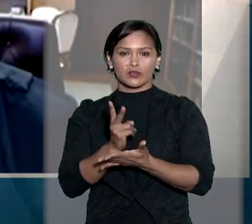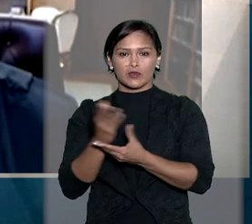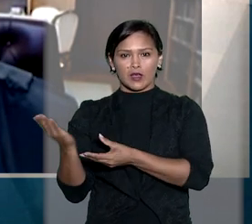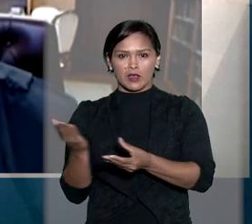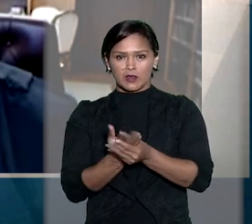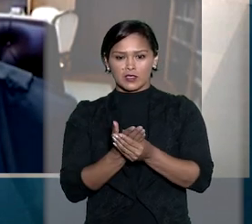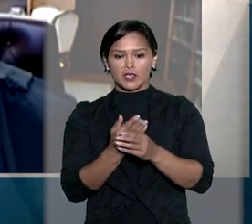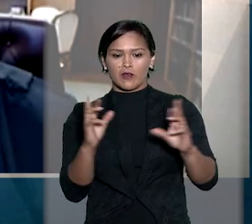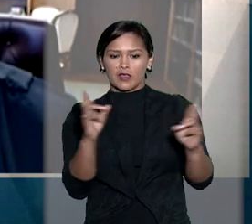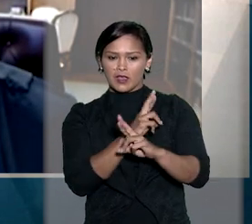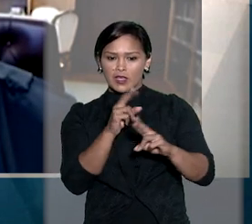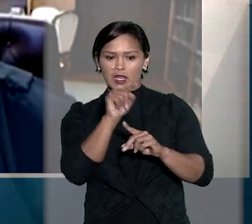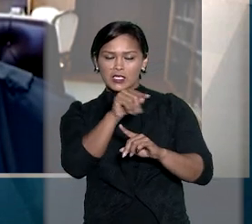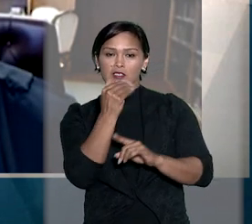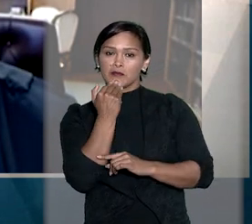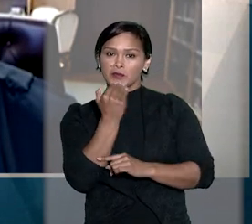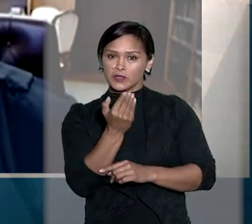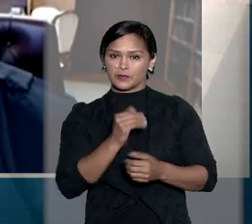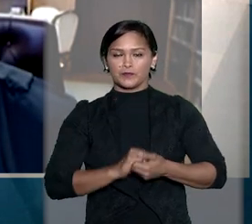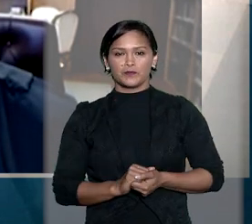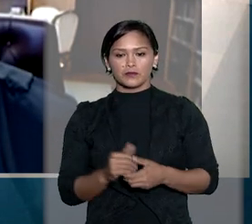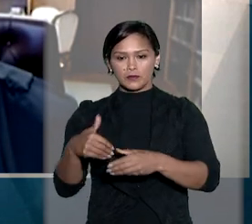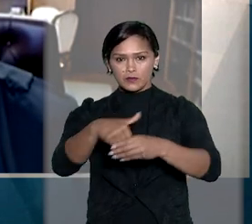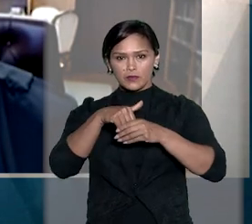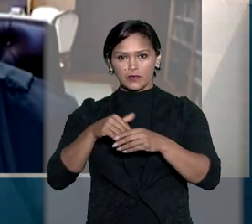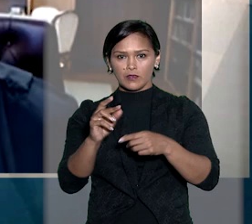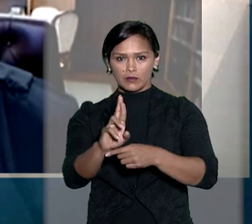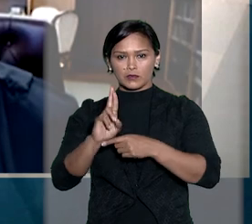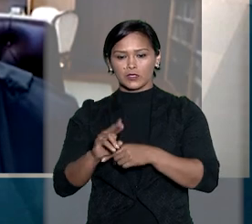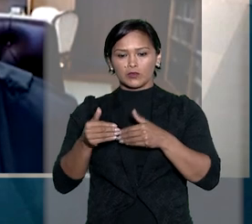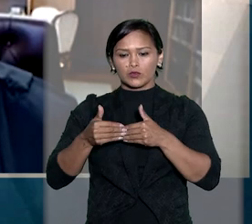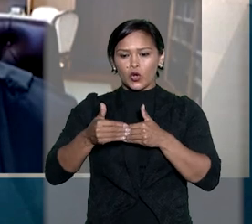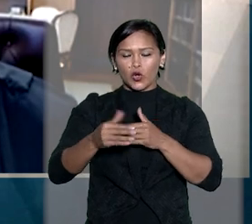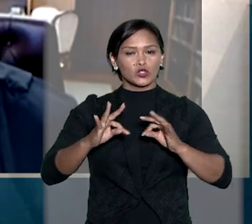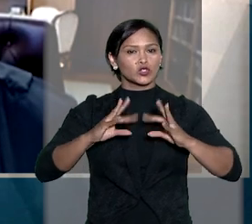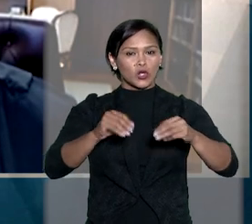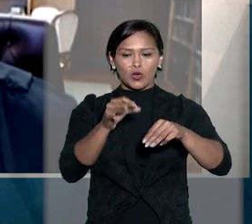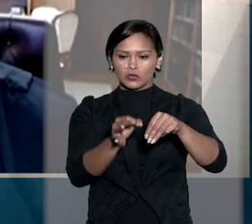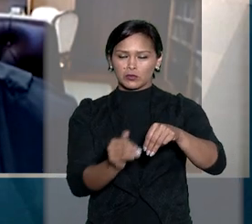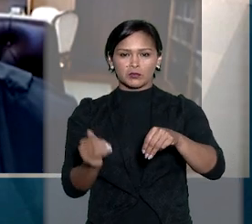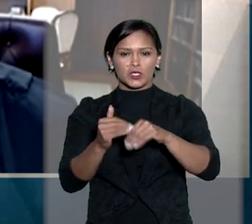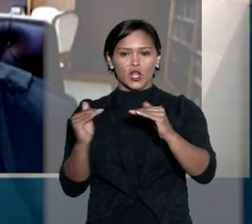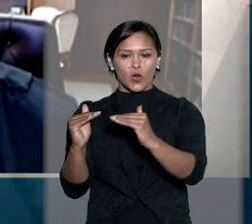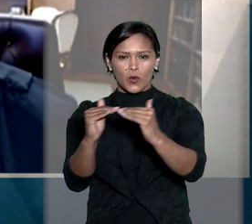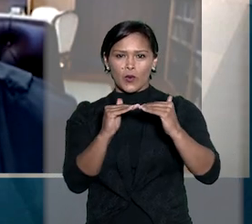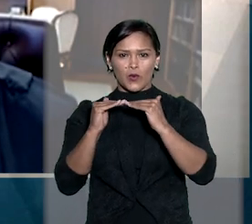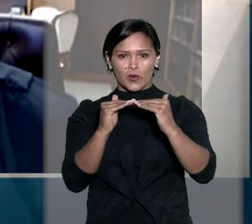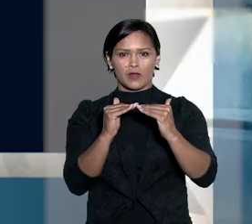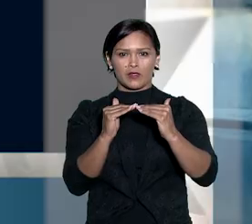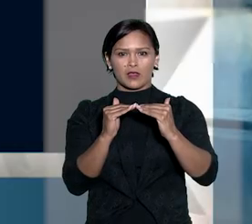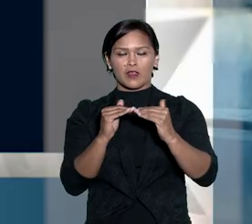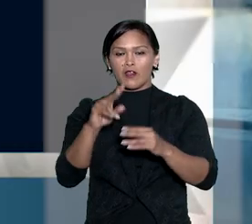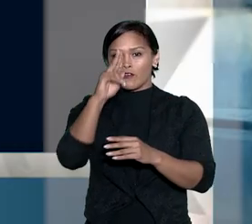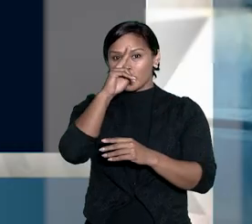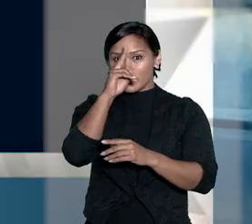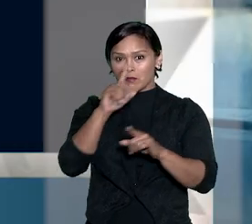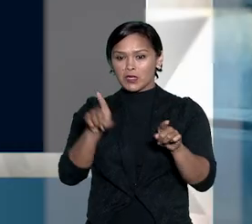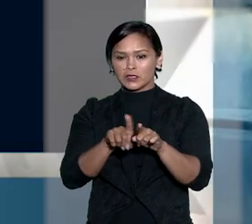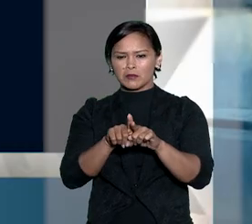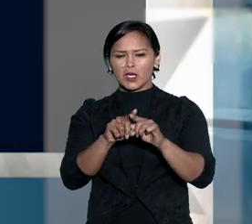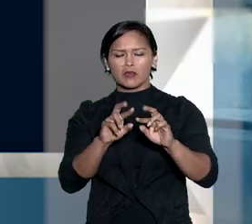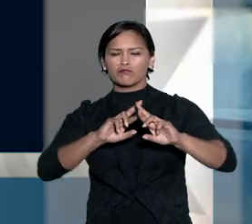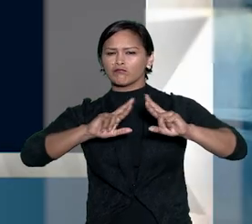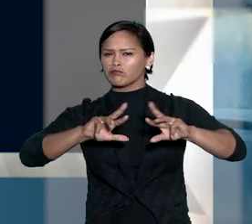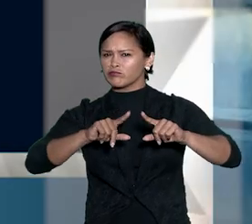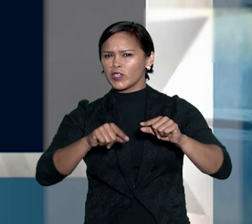prosseguir com a ação em relação a esse pedido. No voto do relator, seguido por todos os ministros da quarta turma, foi ressaltado